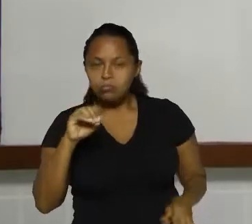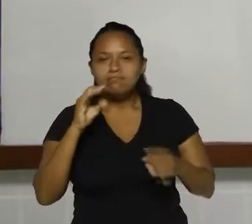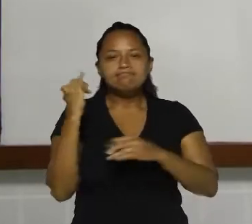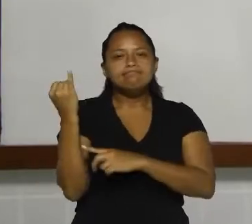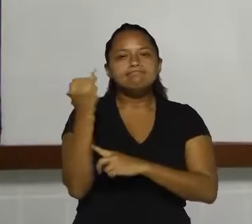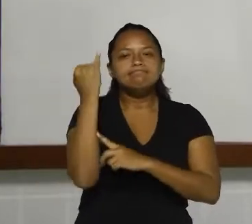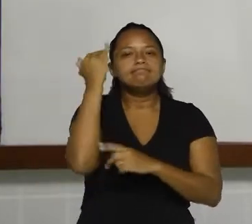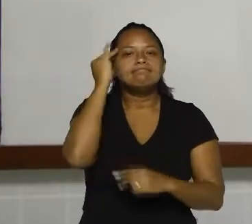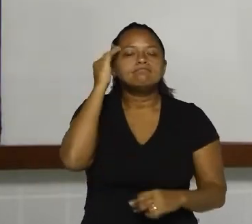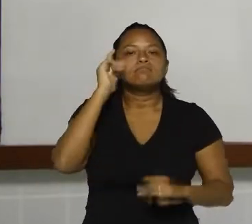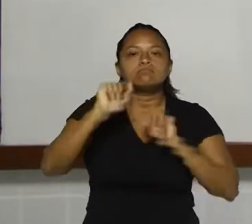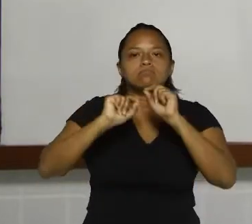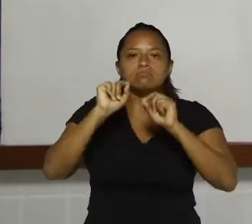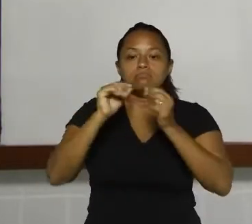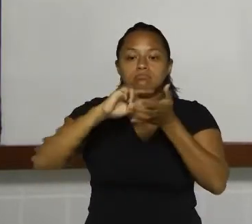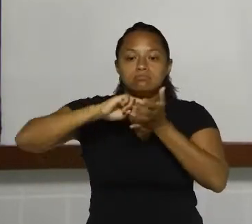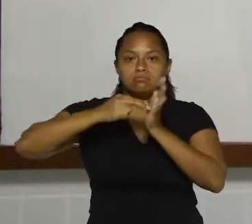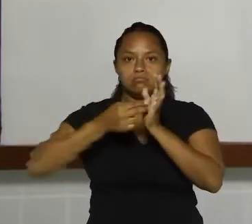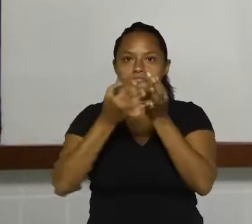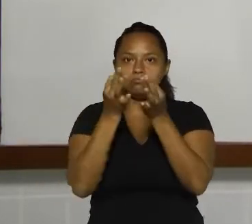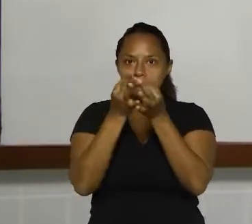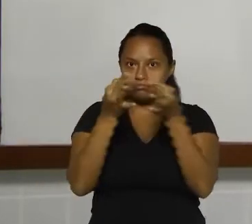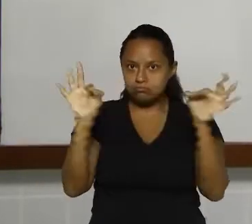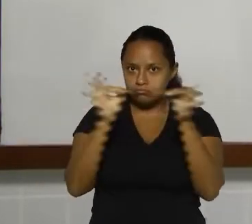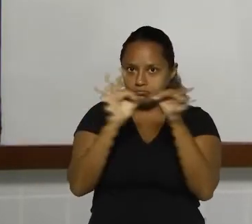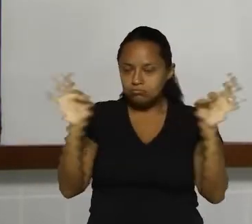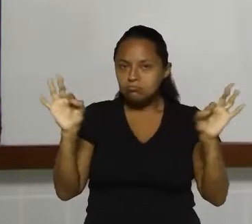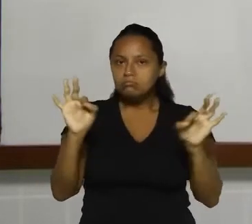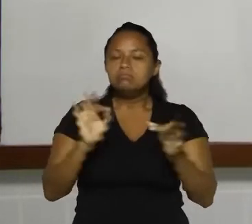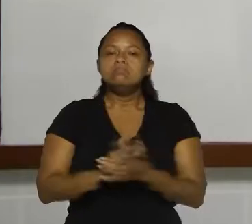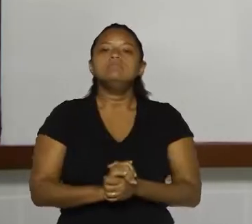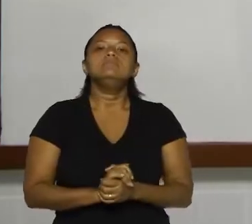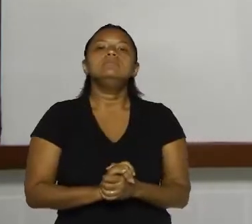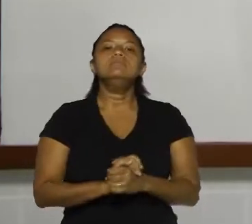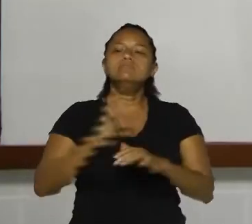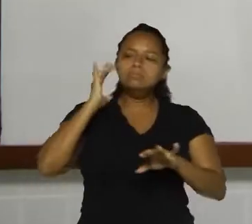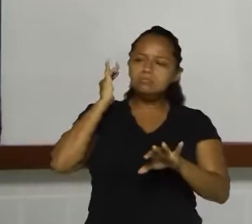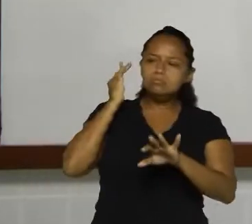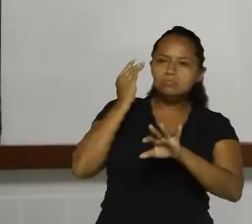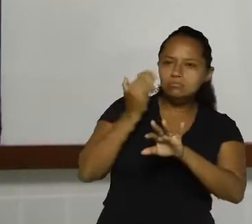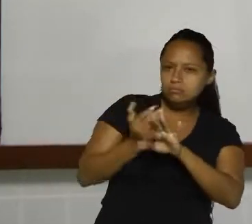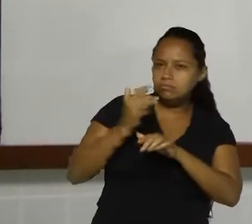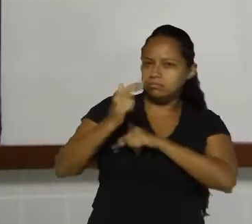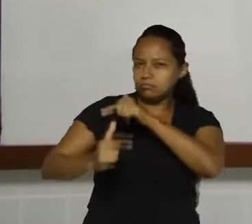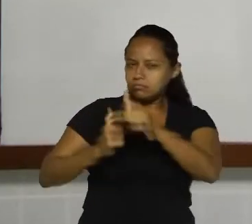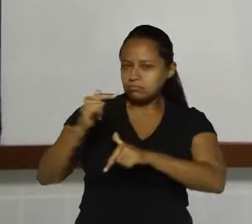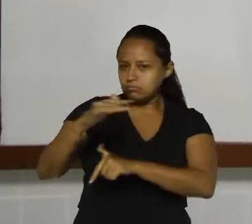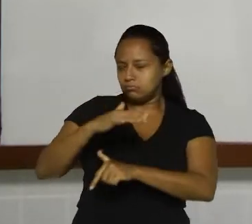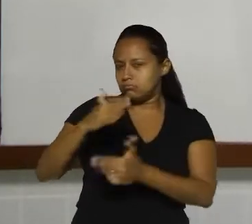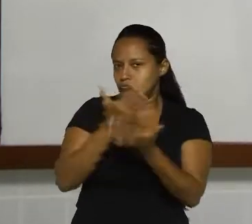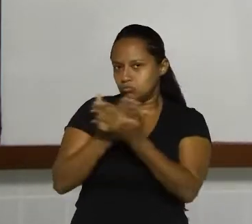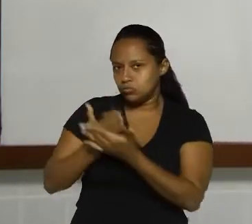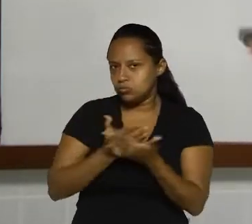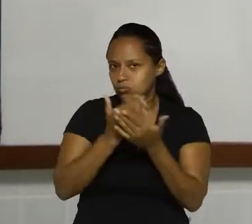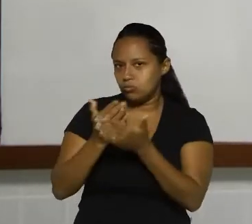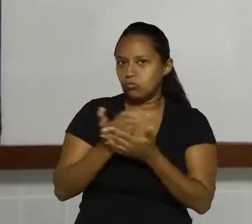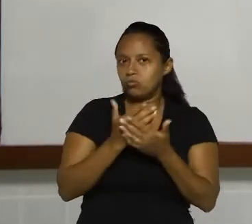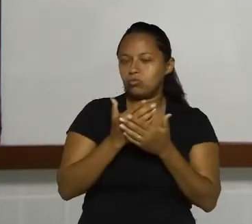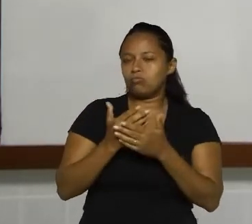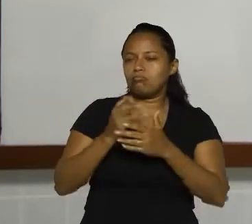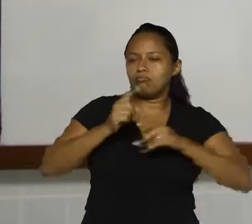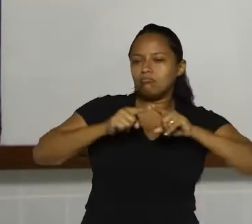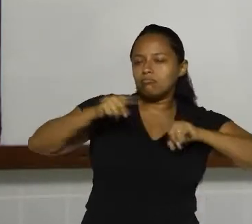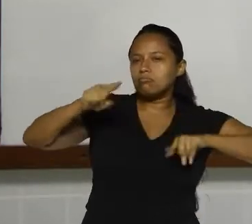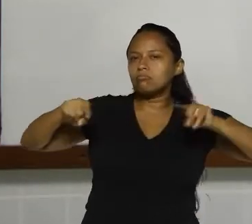gente compreender o que é sintaxe. Nós vínhamos trabalhando alguns conteúdos relacionados a outros níveis da